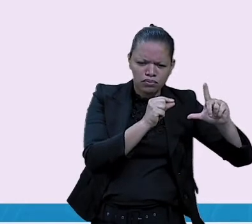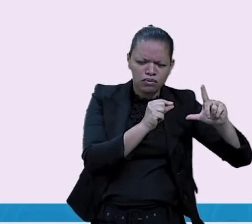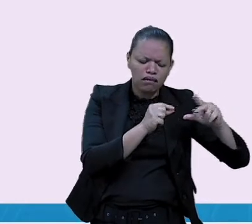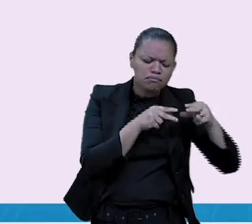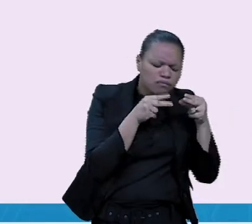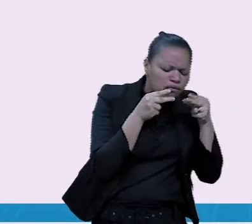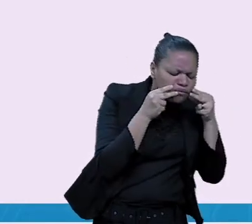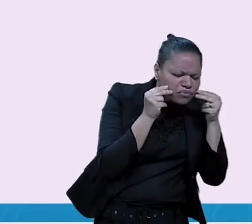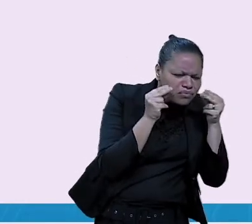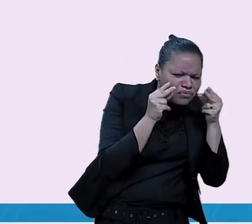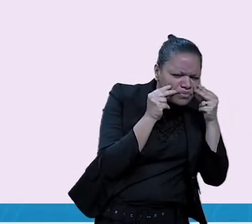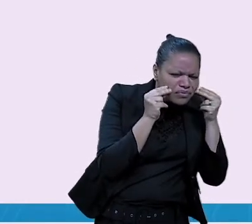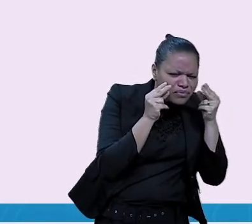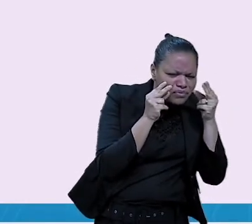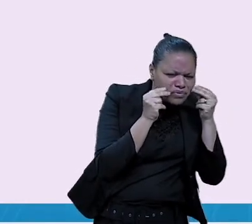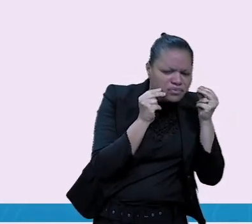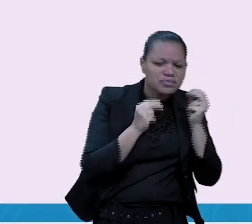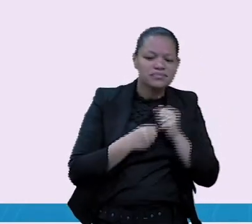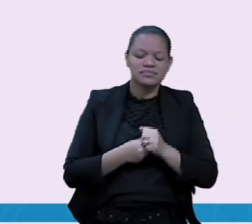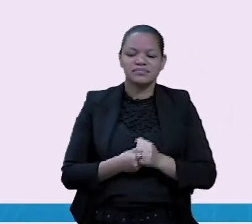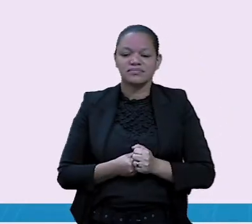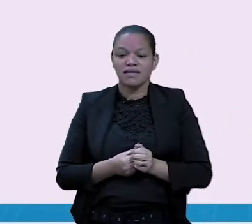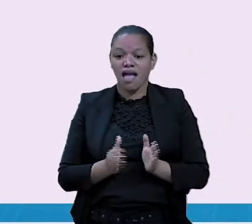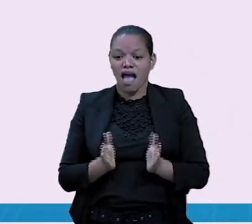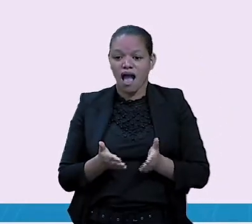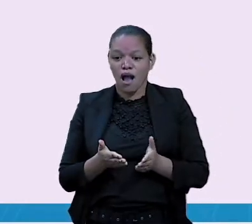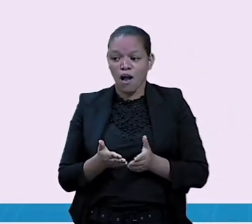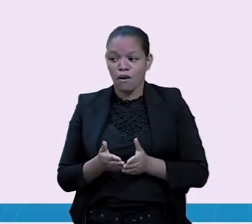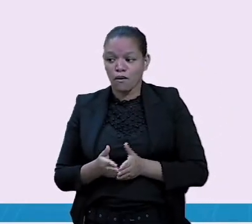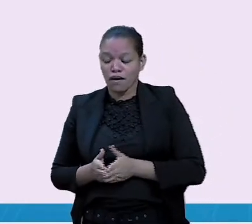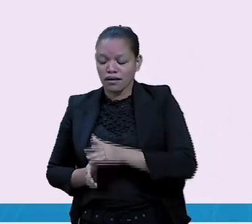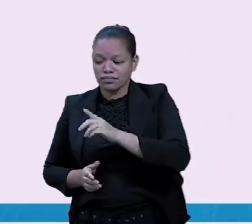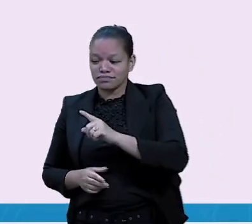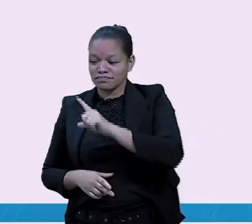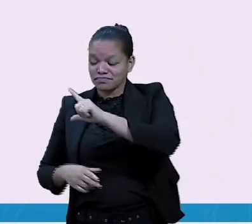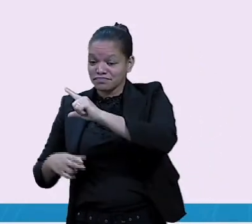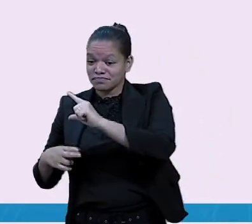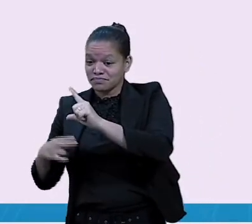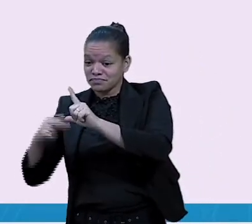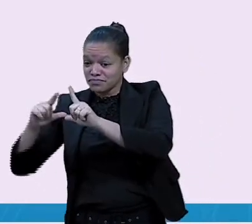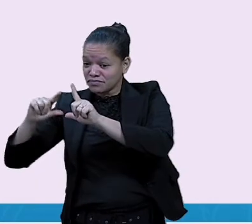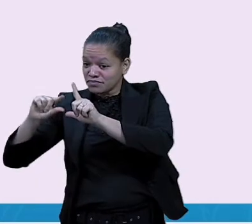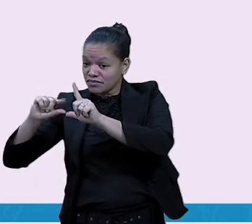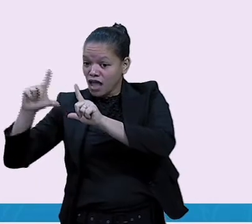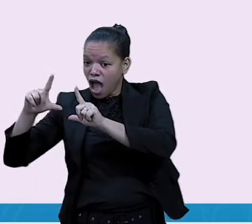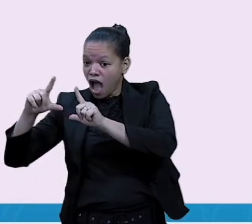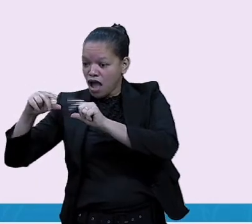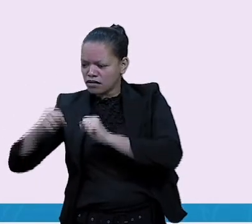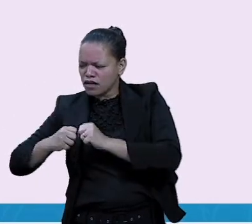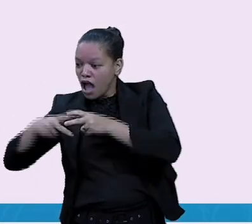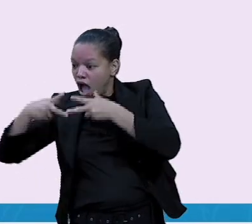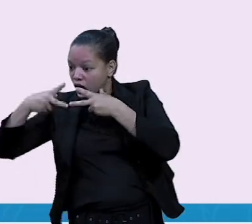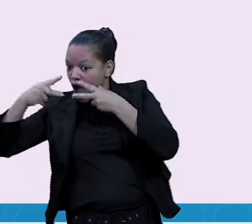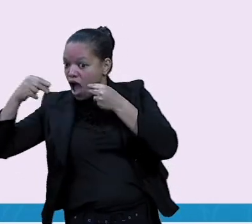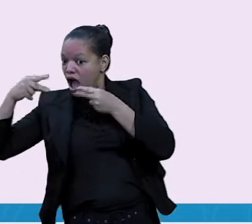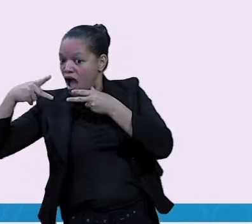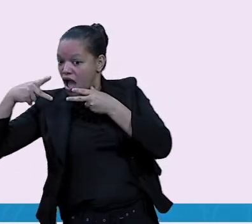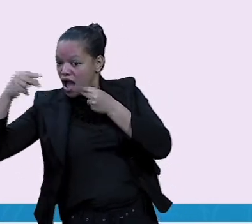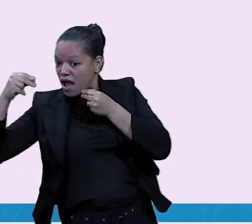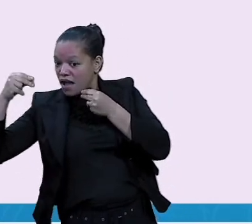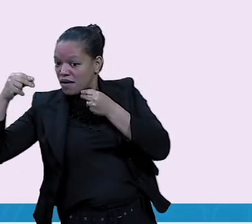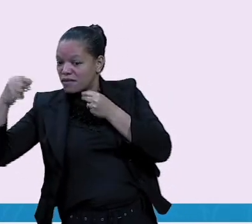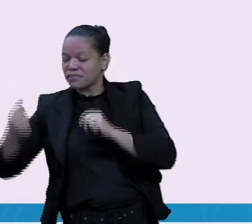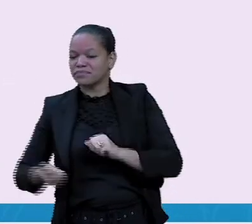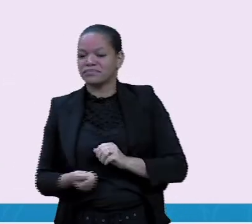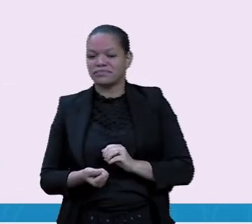gatinho. E o grau aumentativo? Gatão. Isso mesmo. Vamos outro exemplo.